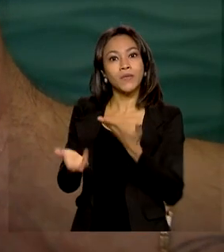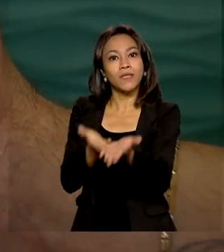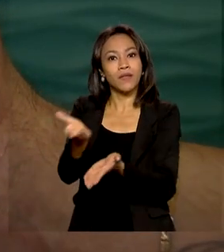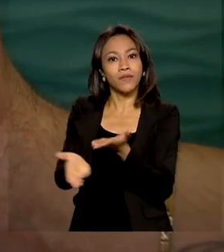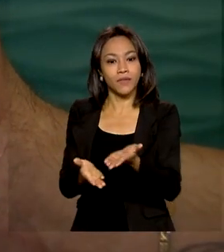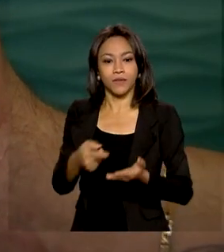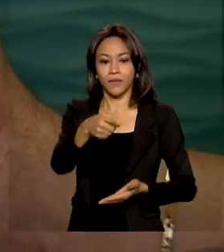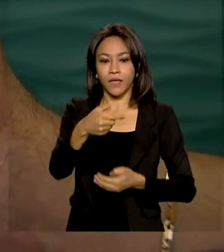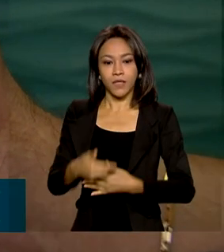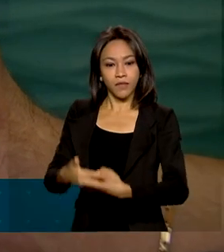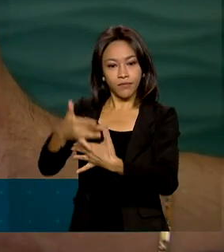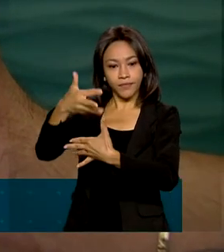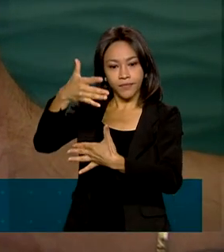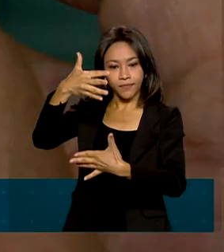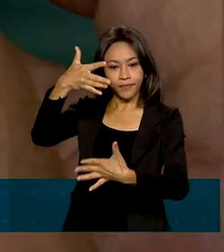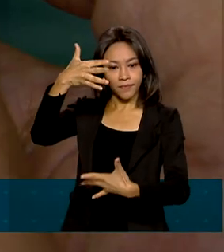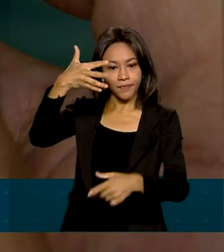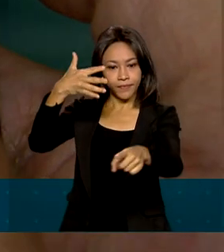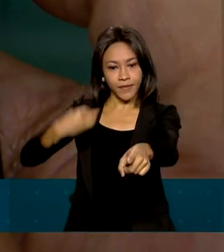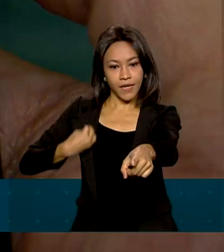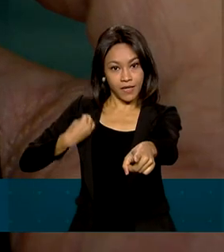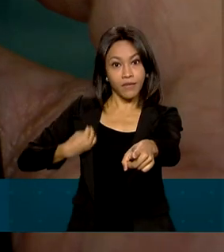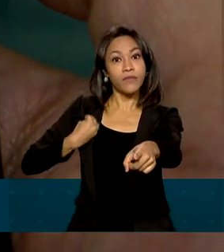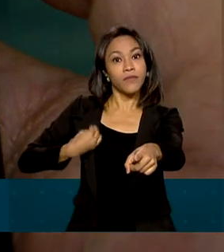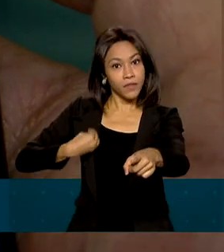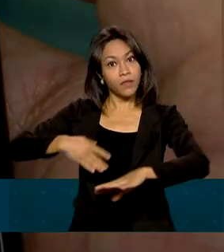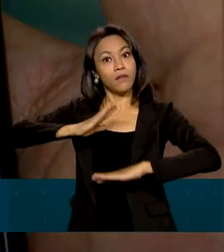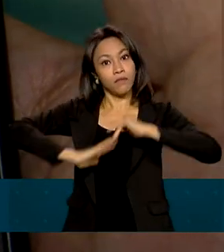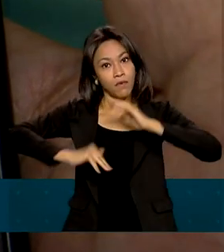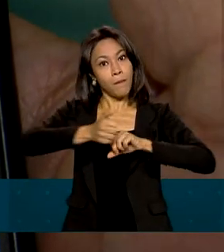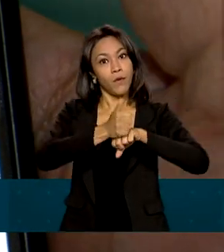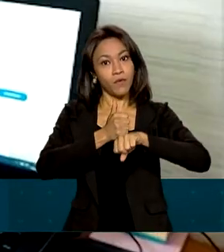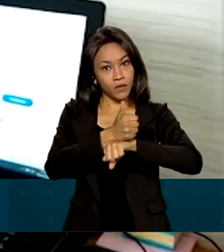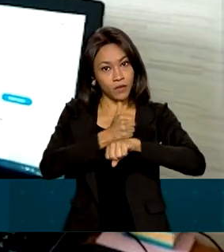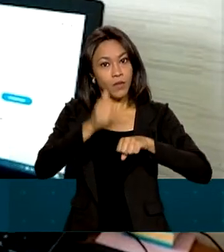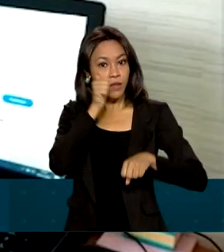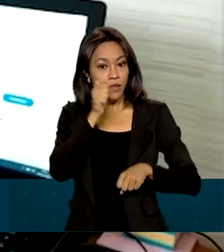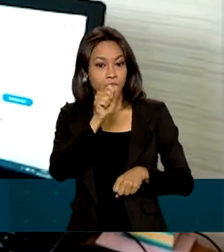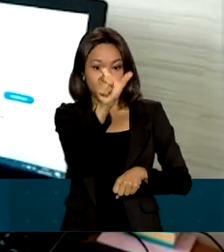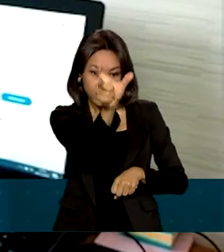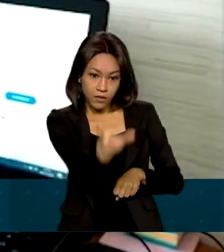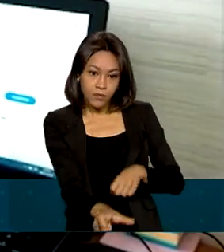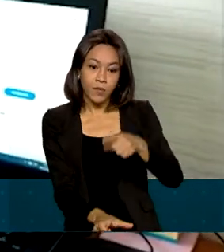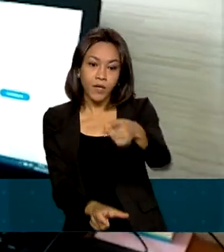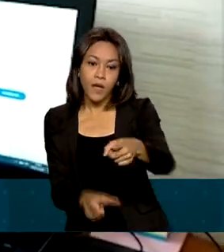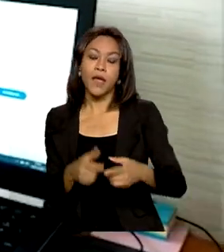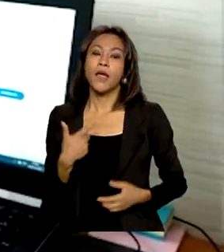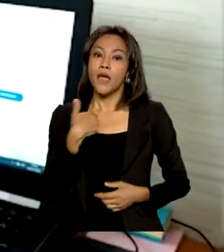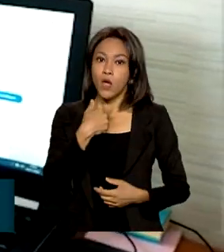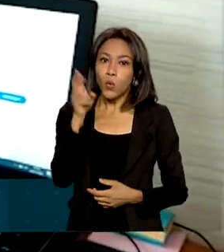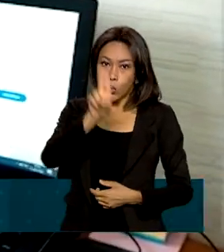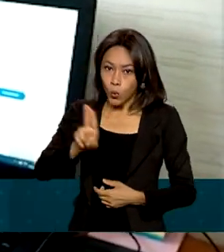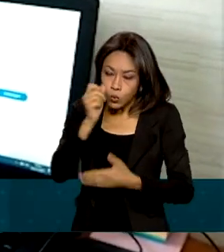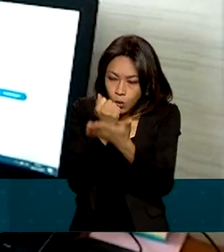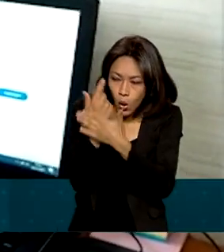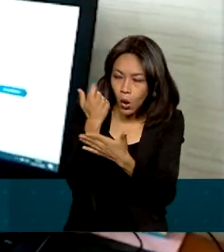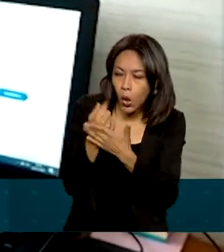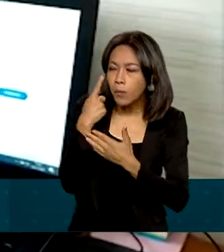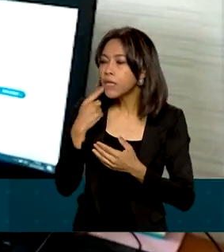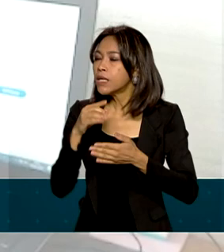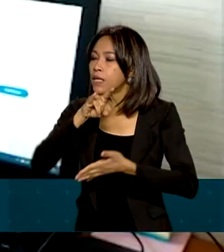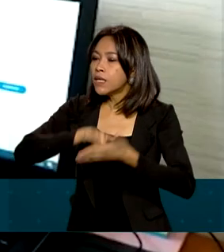Solgov faz parte da vida profissional e particular da Bruna. Eu utilizo compras.gov para fins